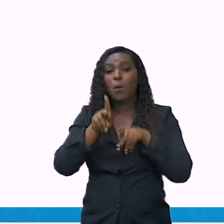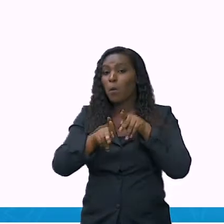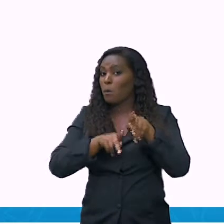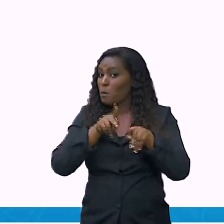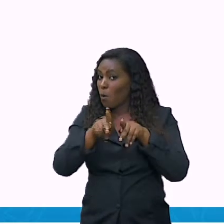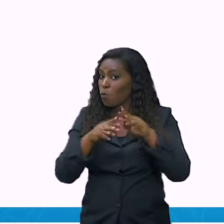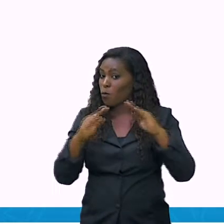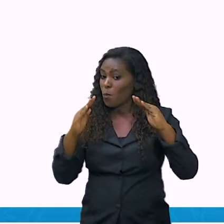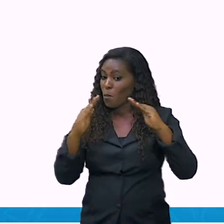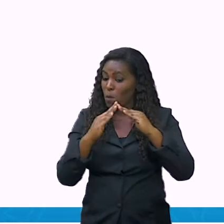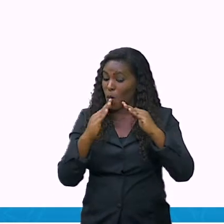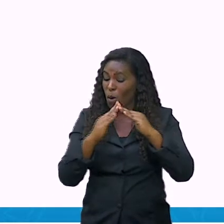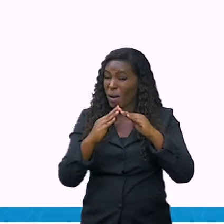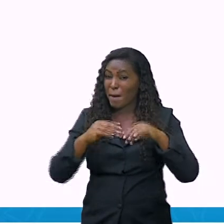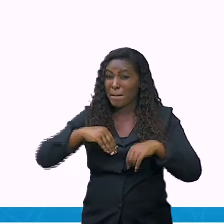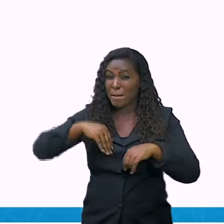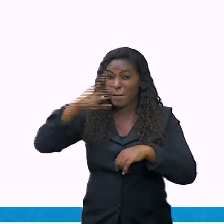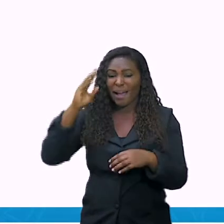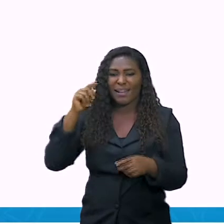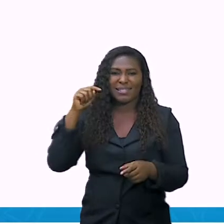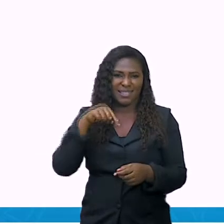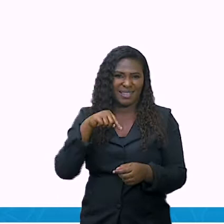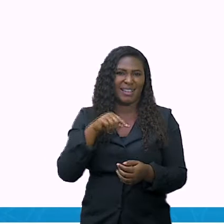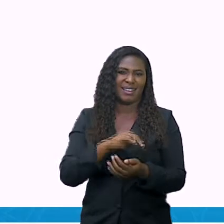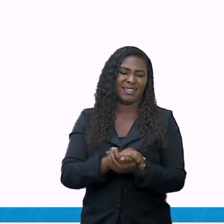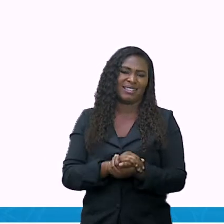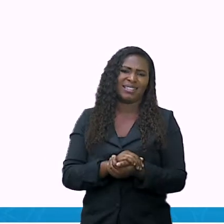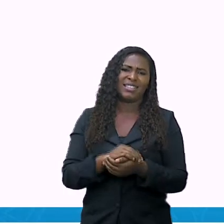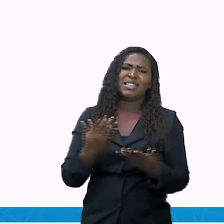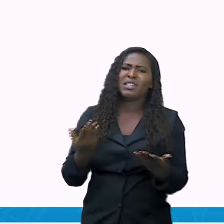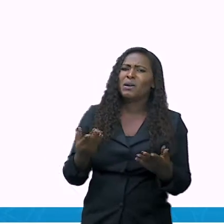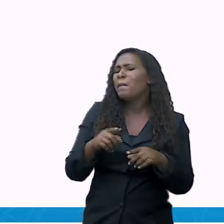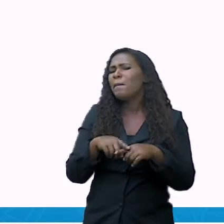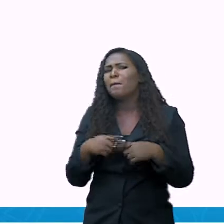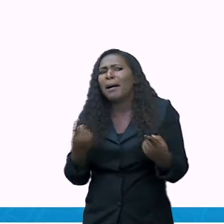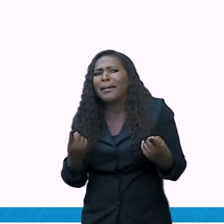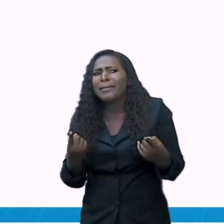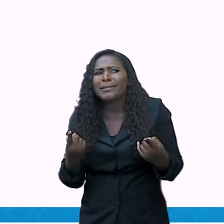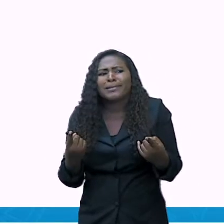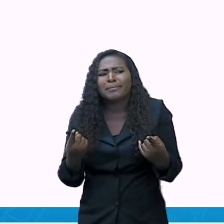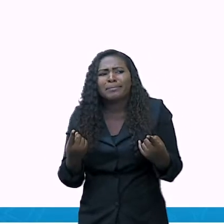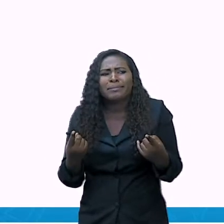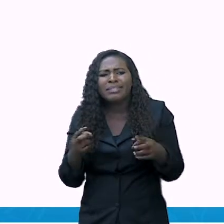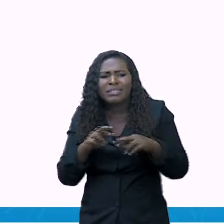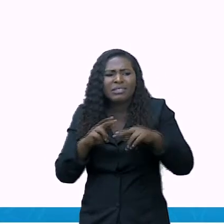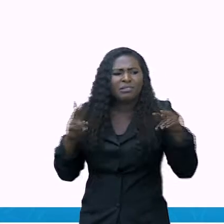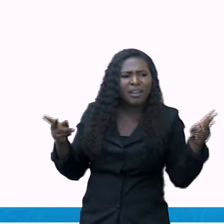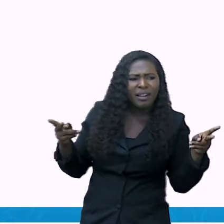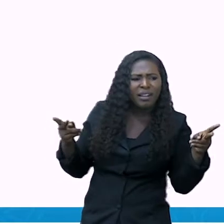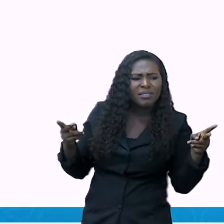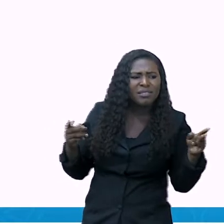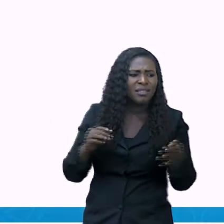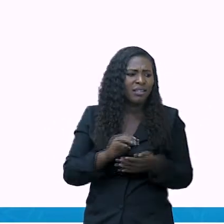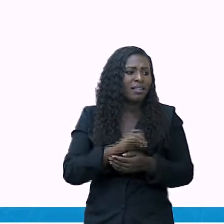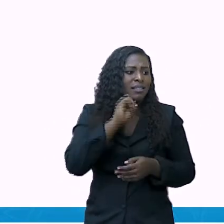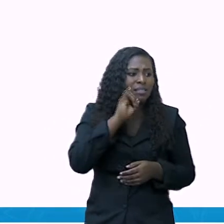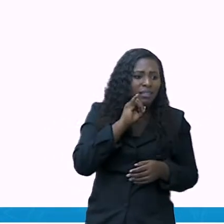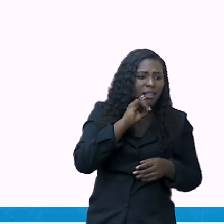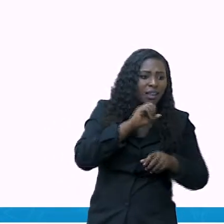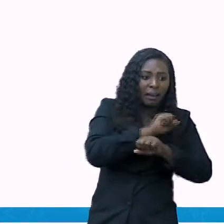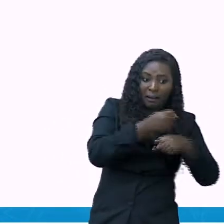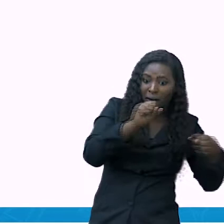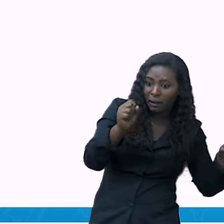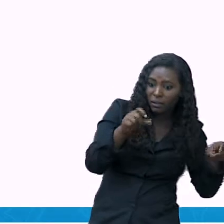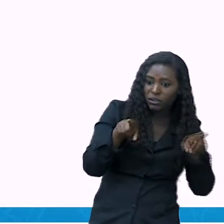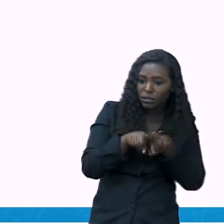muito pelo contrário. Se ele é o maior continente, tem a maior população. Isso aí casou. E realmente,